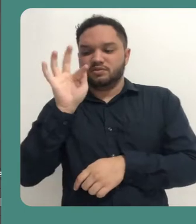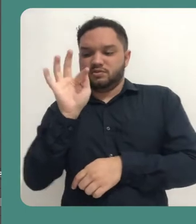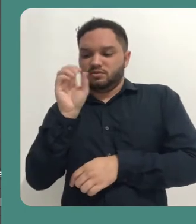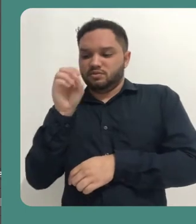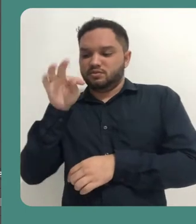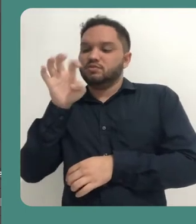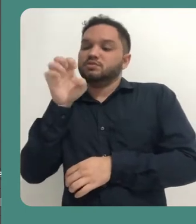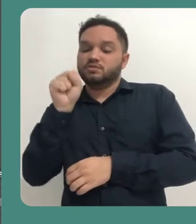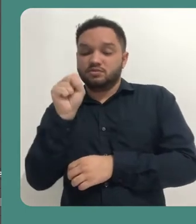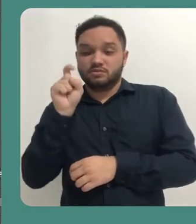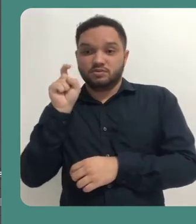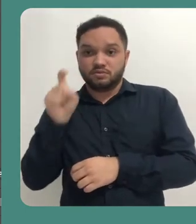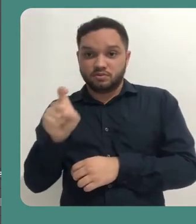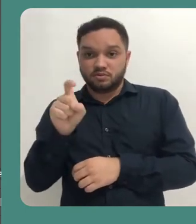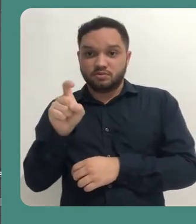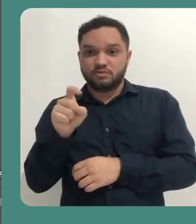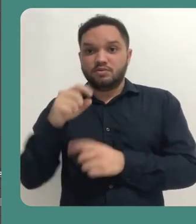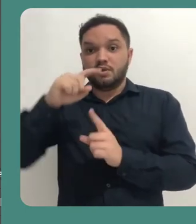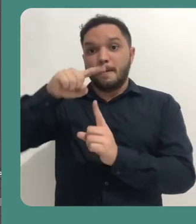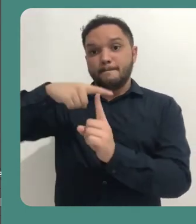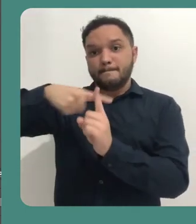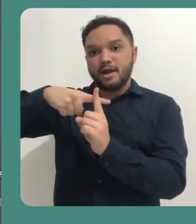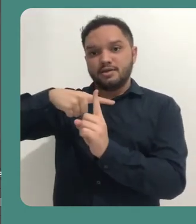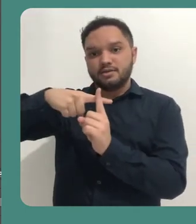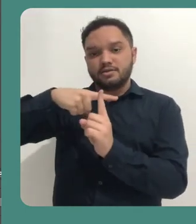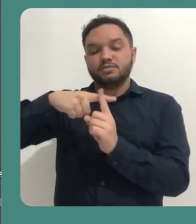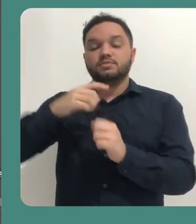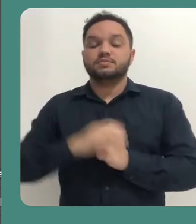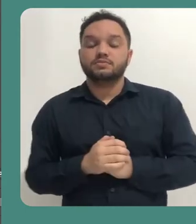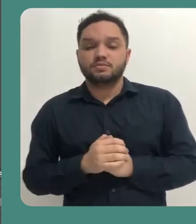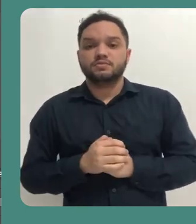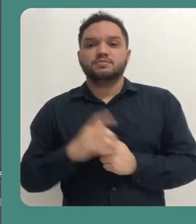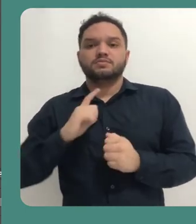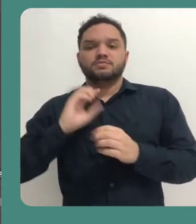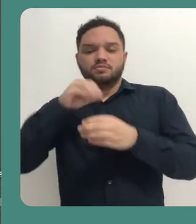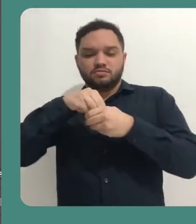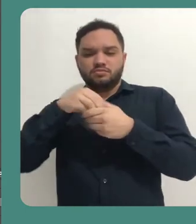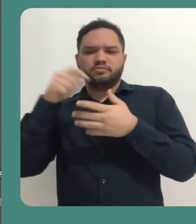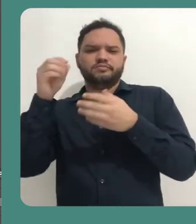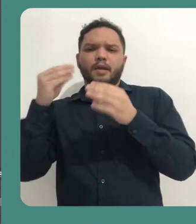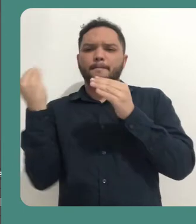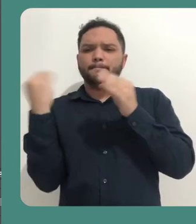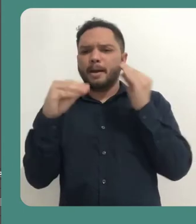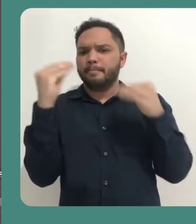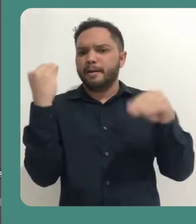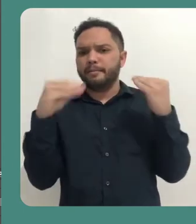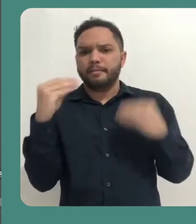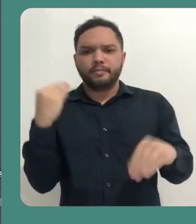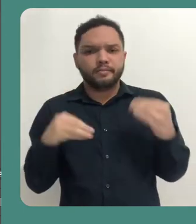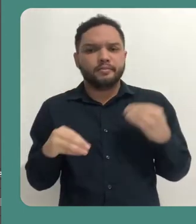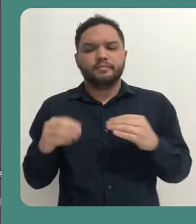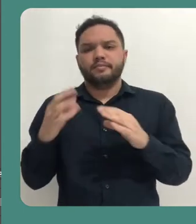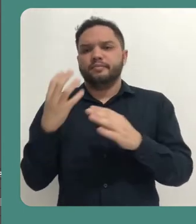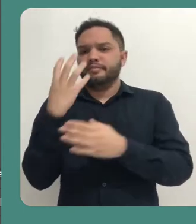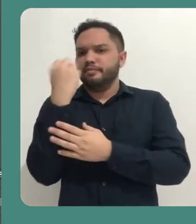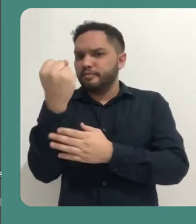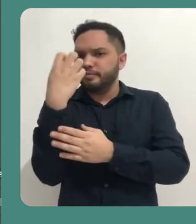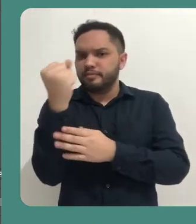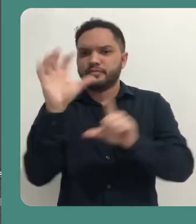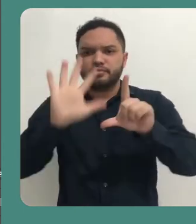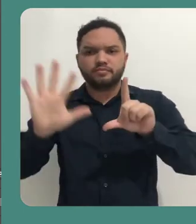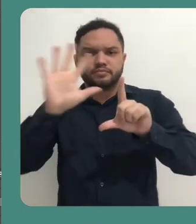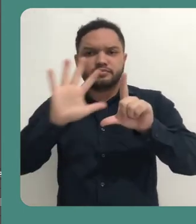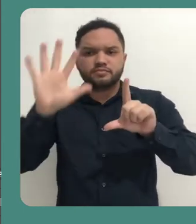inferior da tela, e clicar no botão mais. Uma série de recursos podem ser adicionados, como captura de